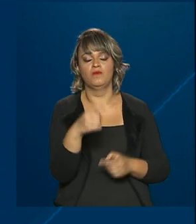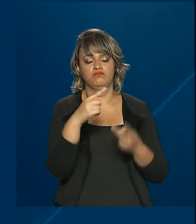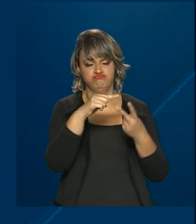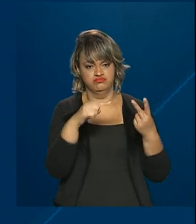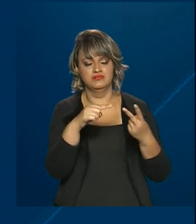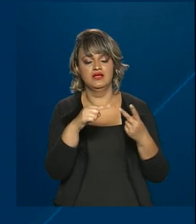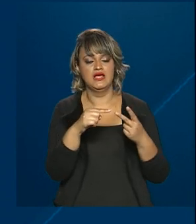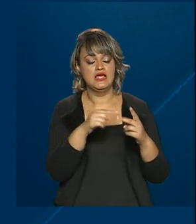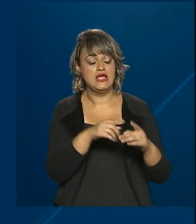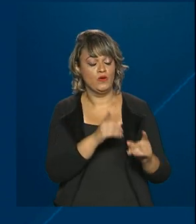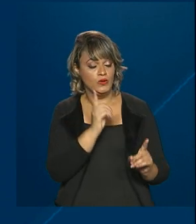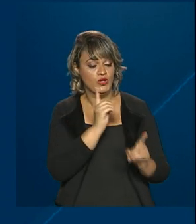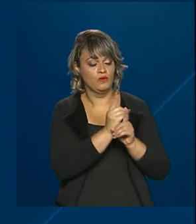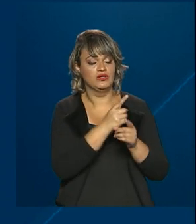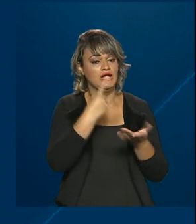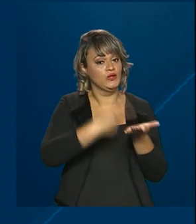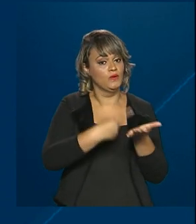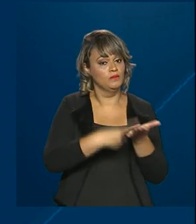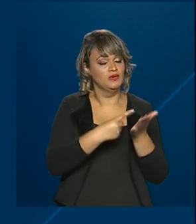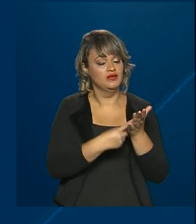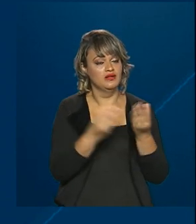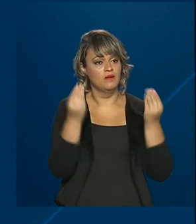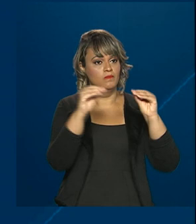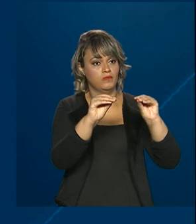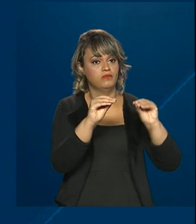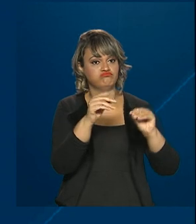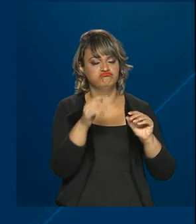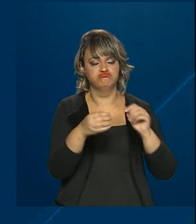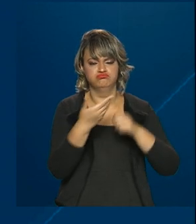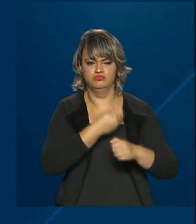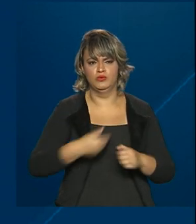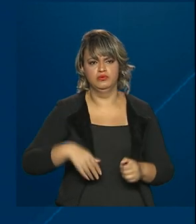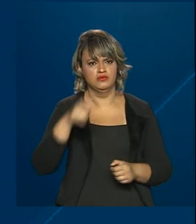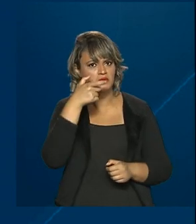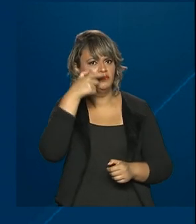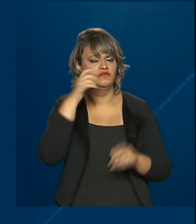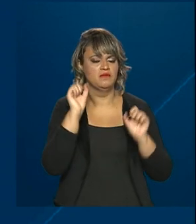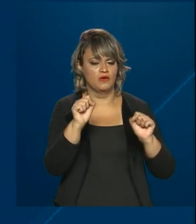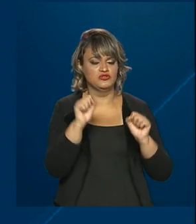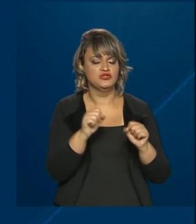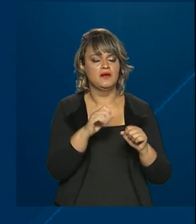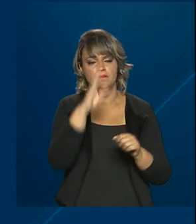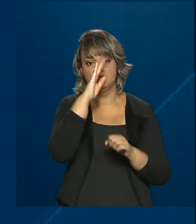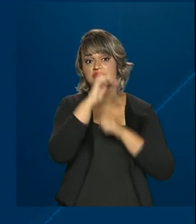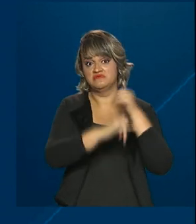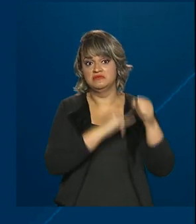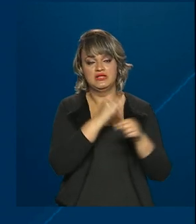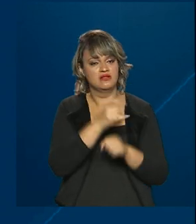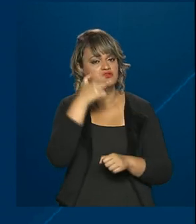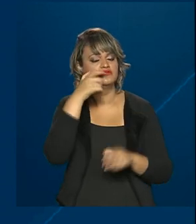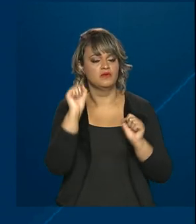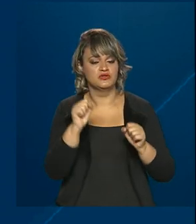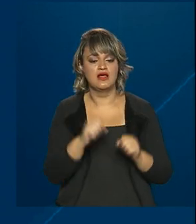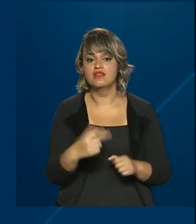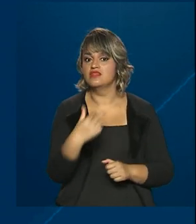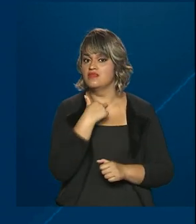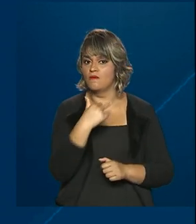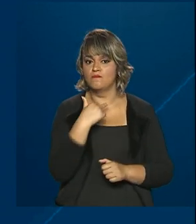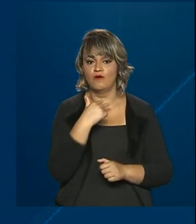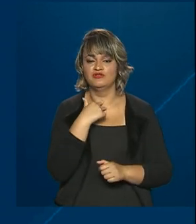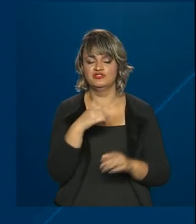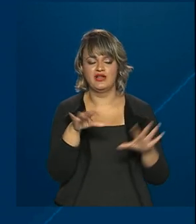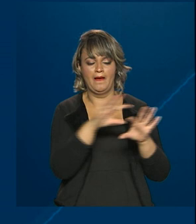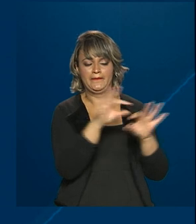Os encontros devem estar na agenda pública da autoridade, inclusive quando for pela internet. É proibido receber